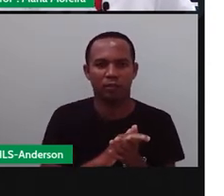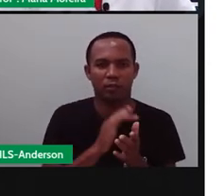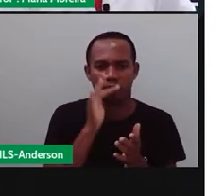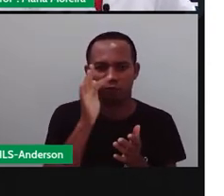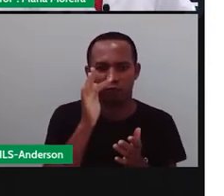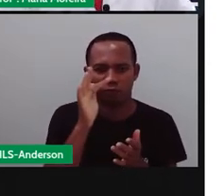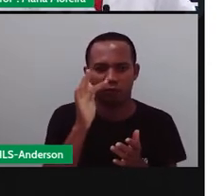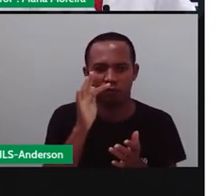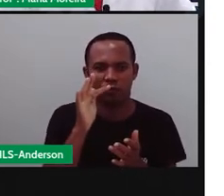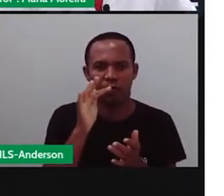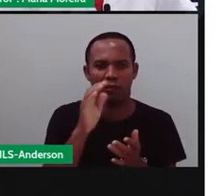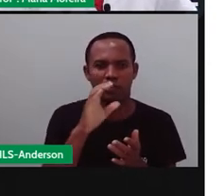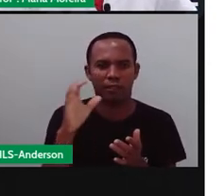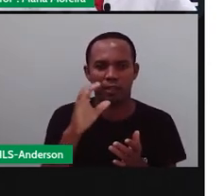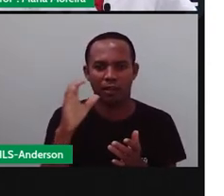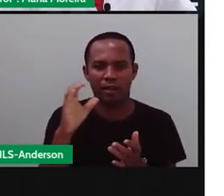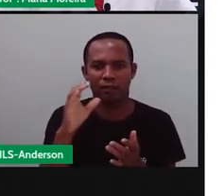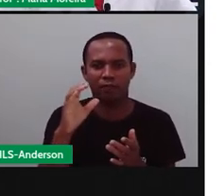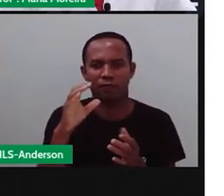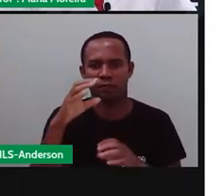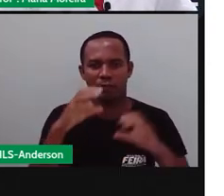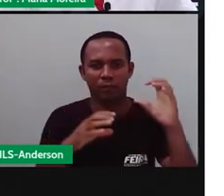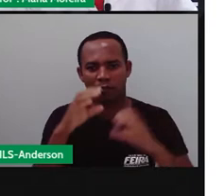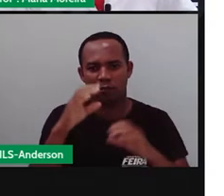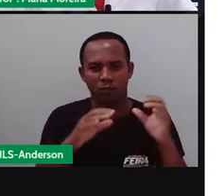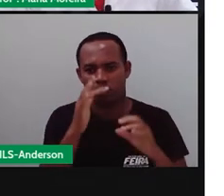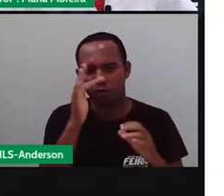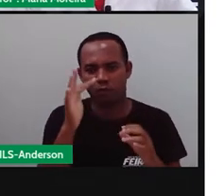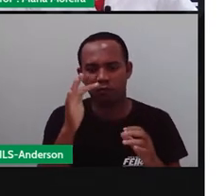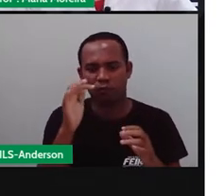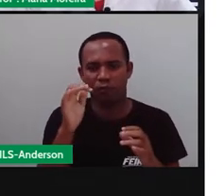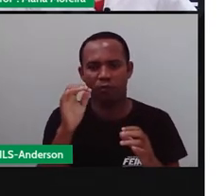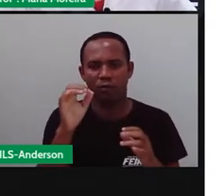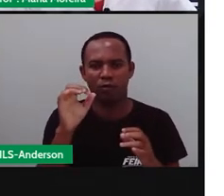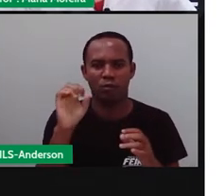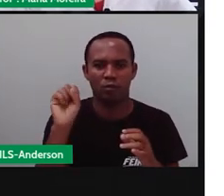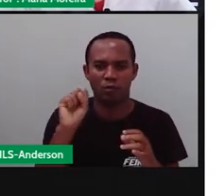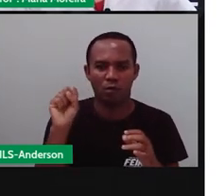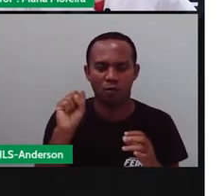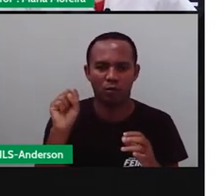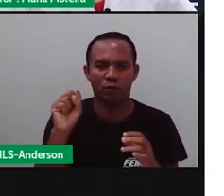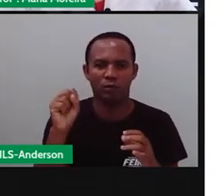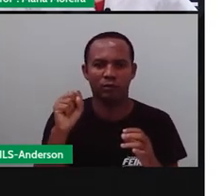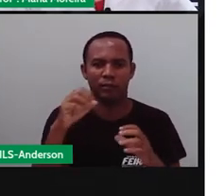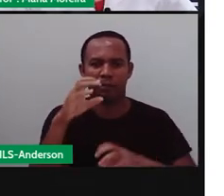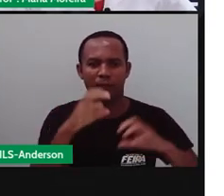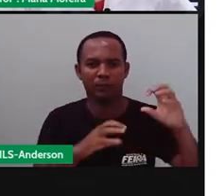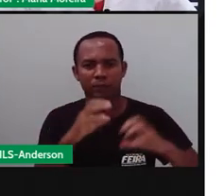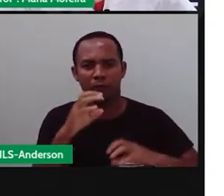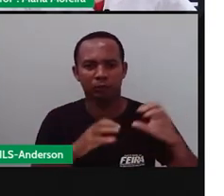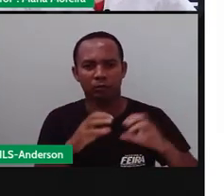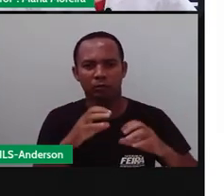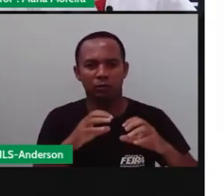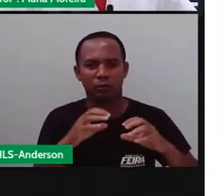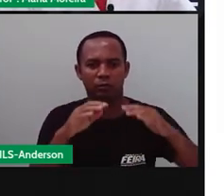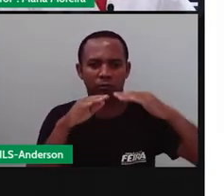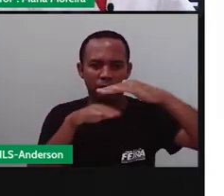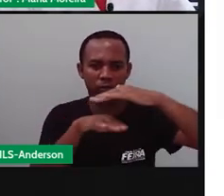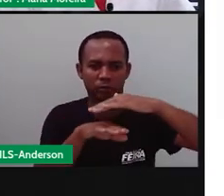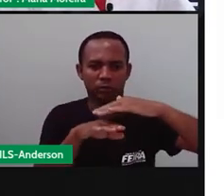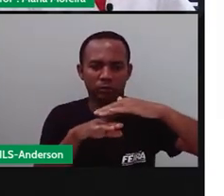debaixo de uma sacada. O cravo saiu ferido e a rosa